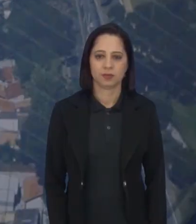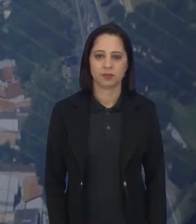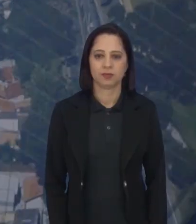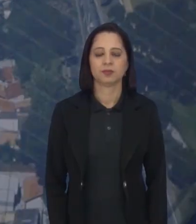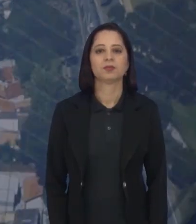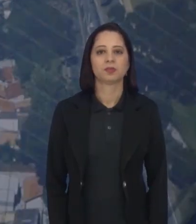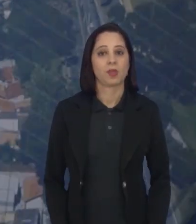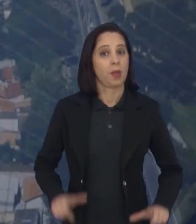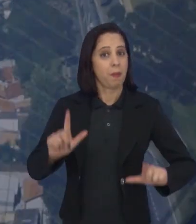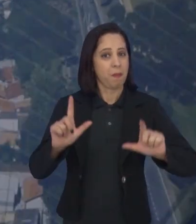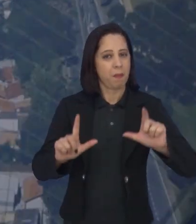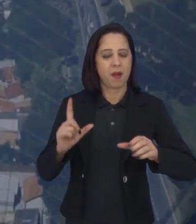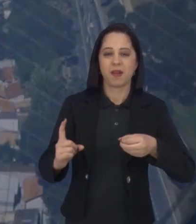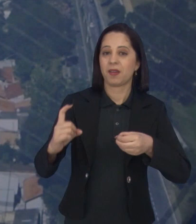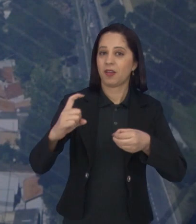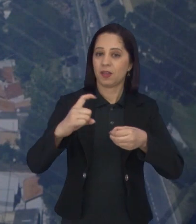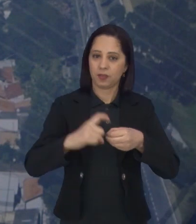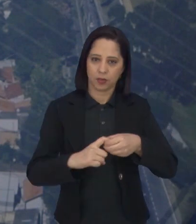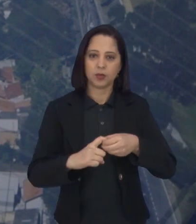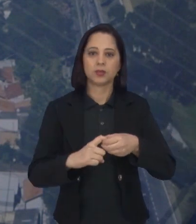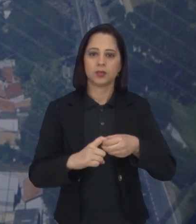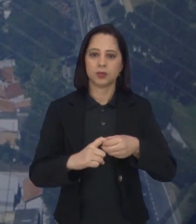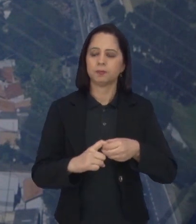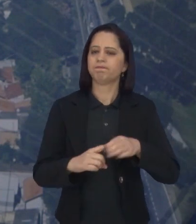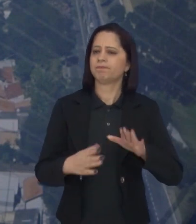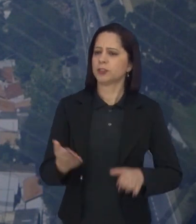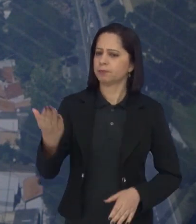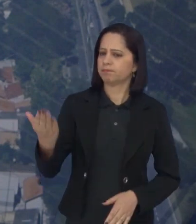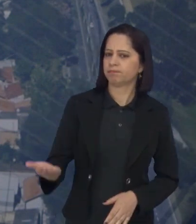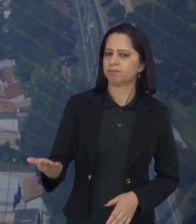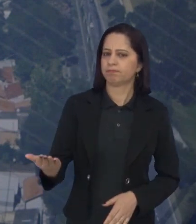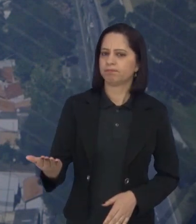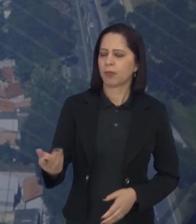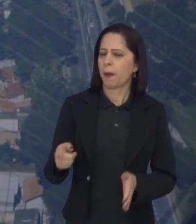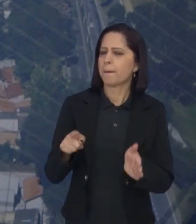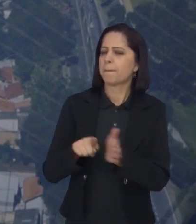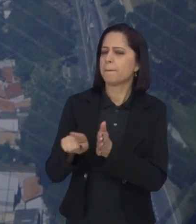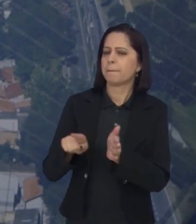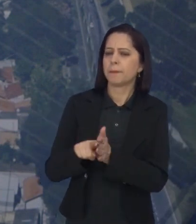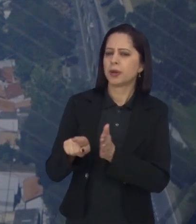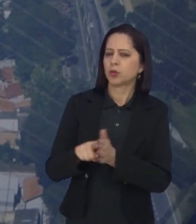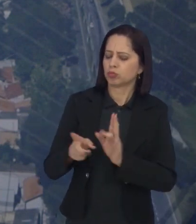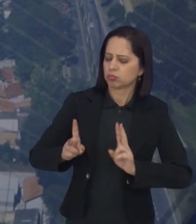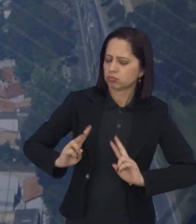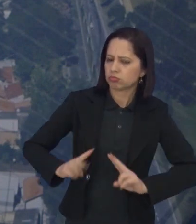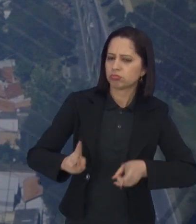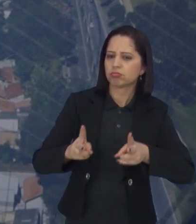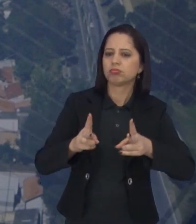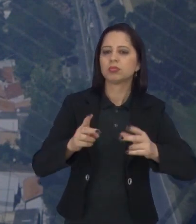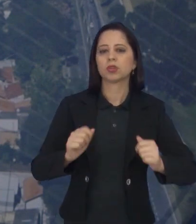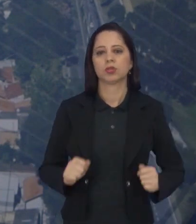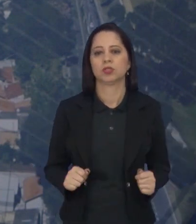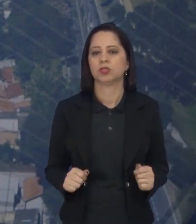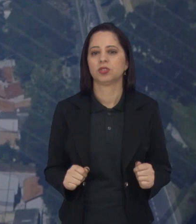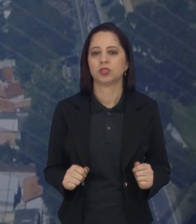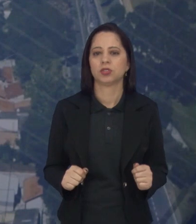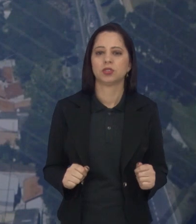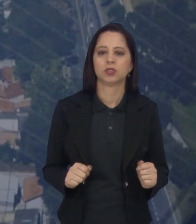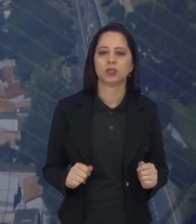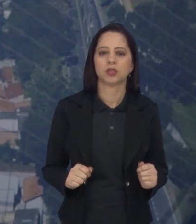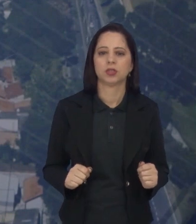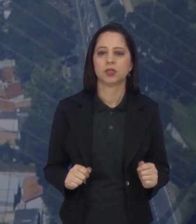De volta com o Diálogos. Marcelo, eu vou voltar com você para a gente dar segmento aqui. Tem alguma...